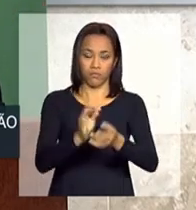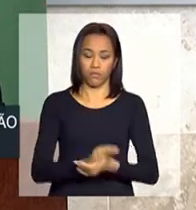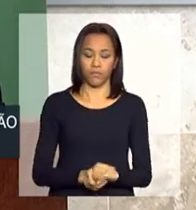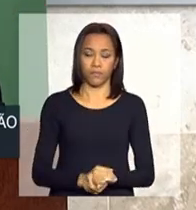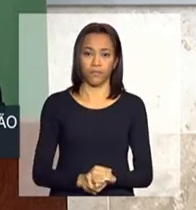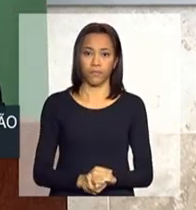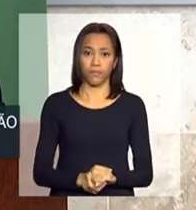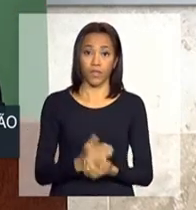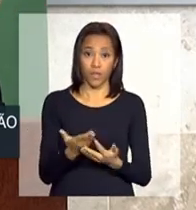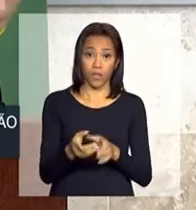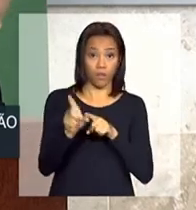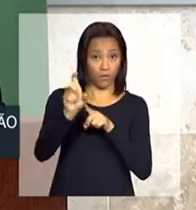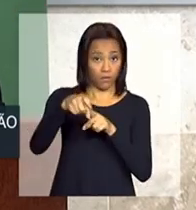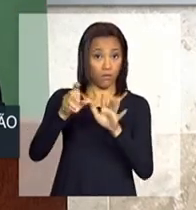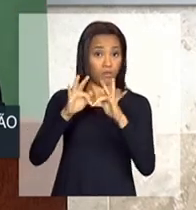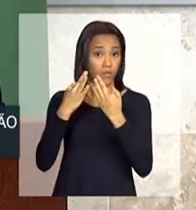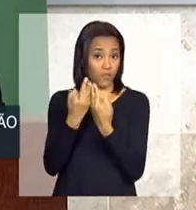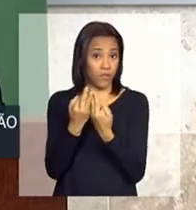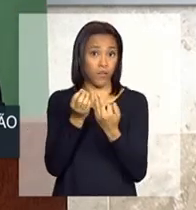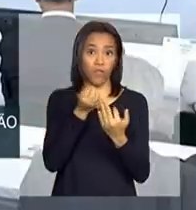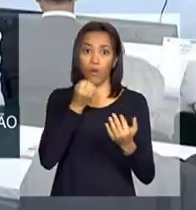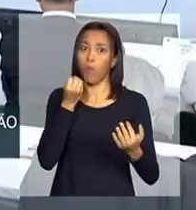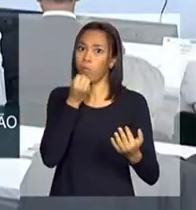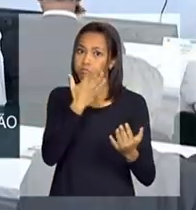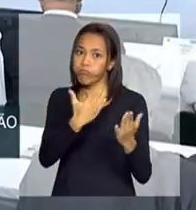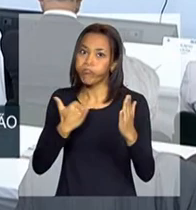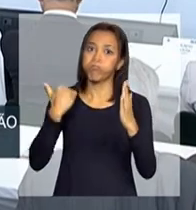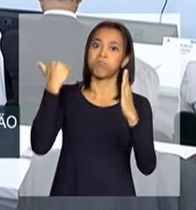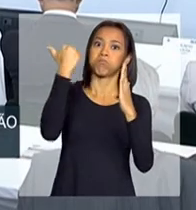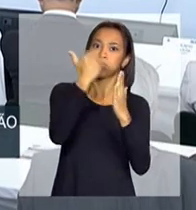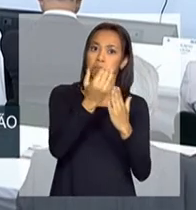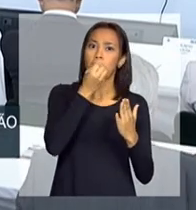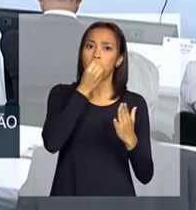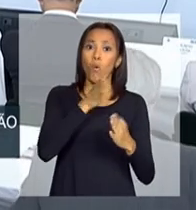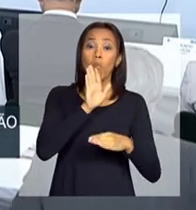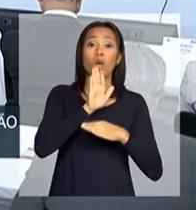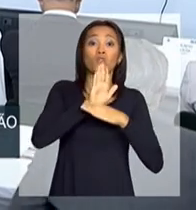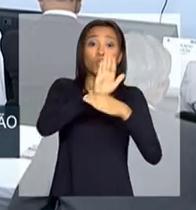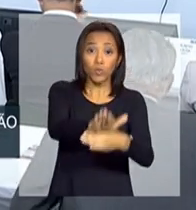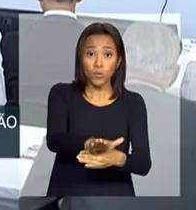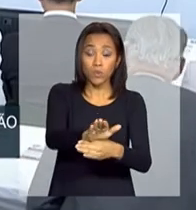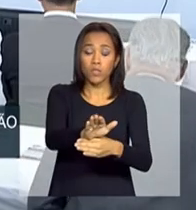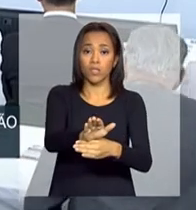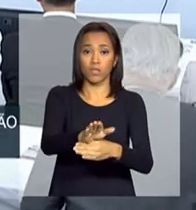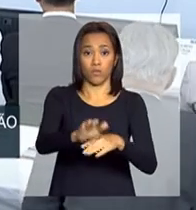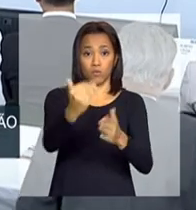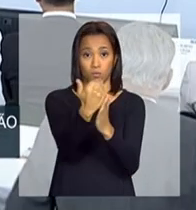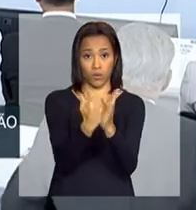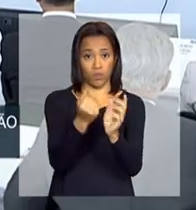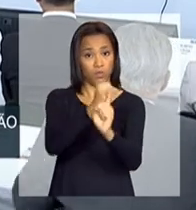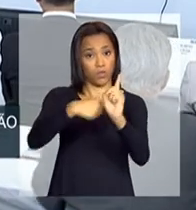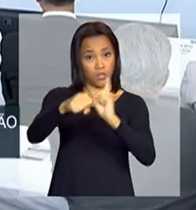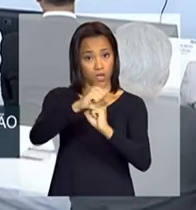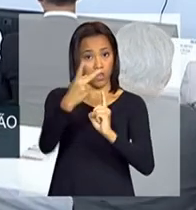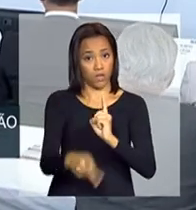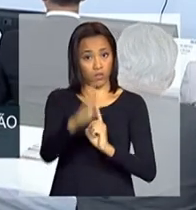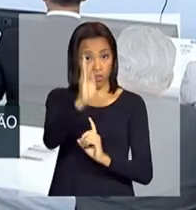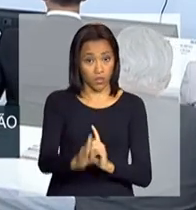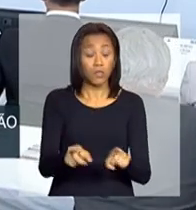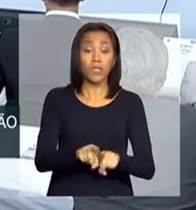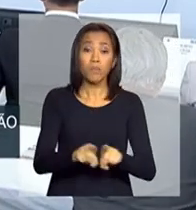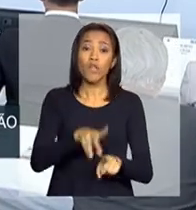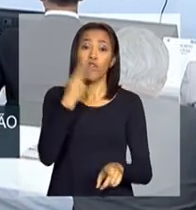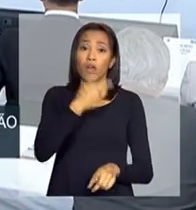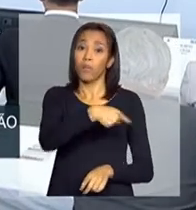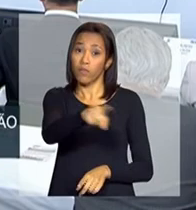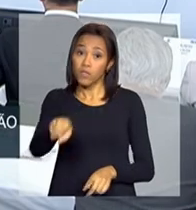O Bolsa Família é um salto nos programas sociais do país. Eu conto para vocês também